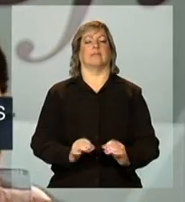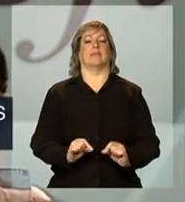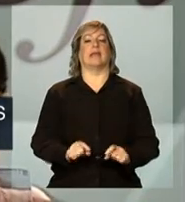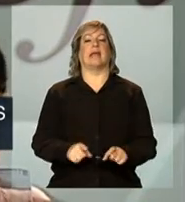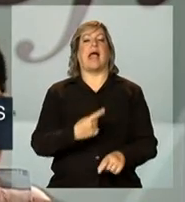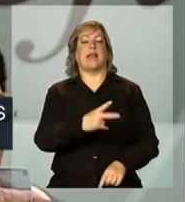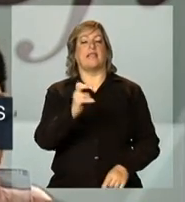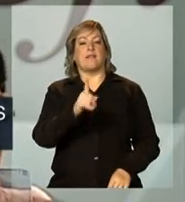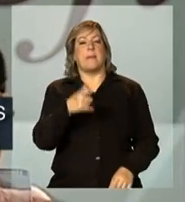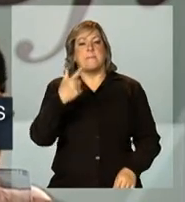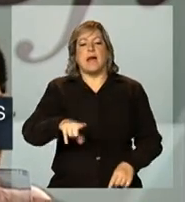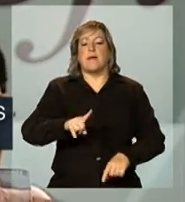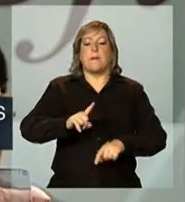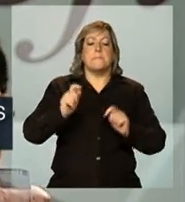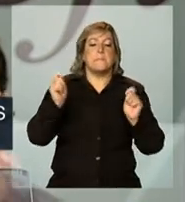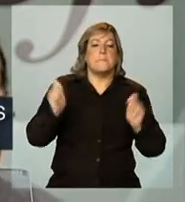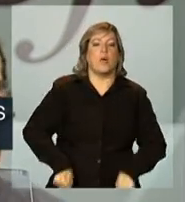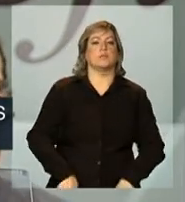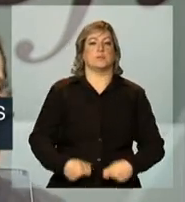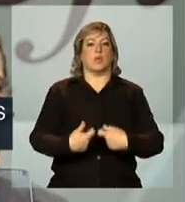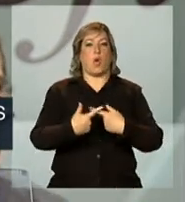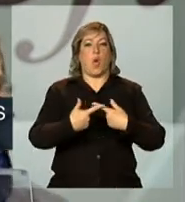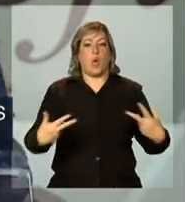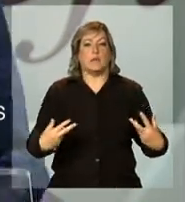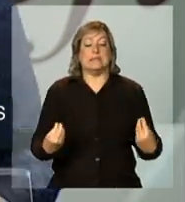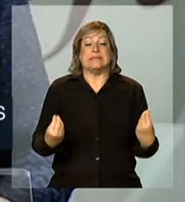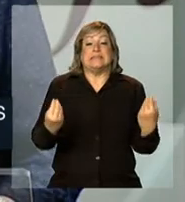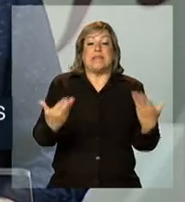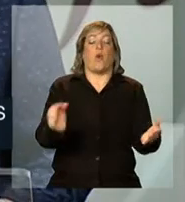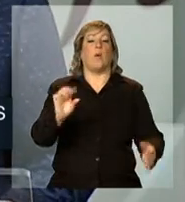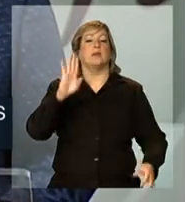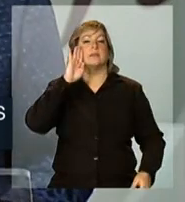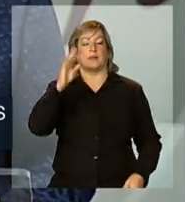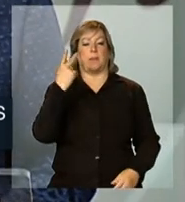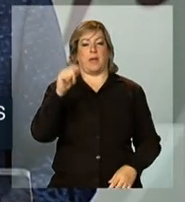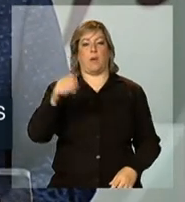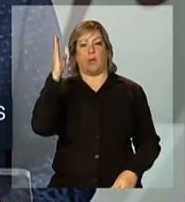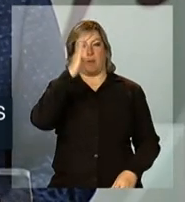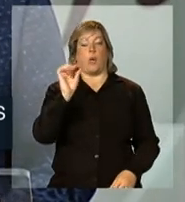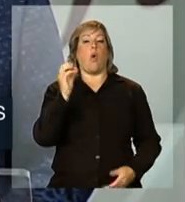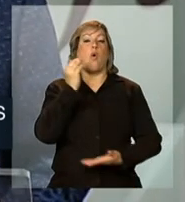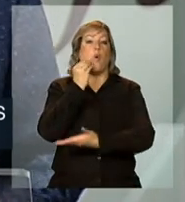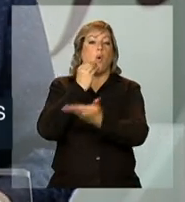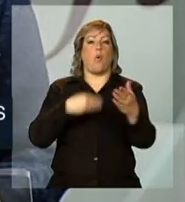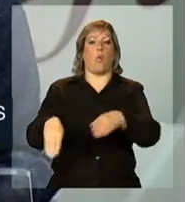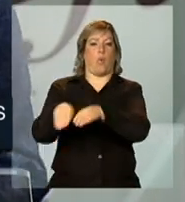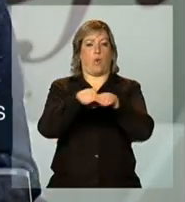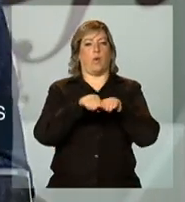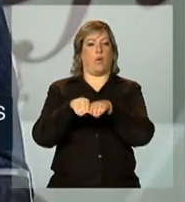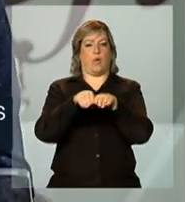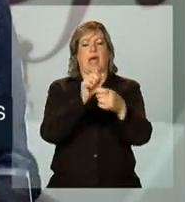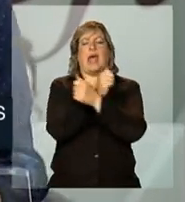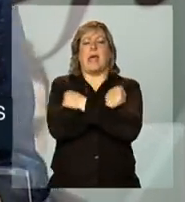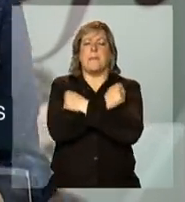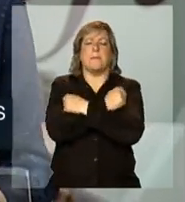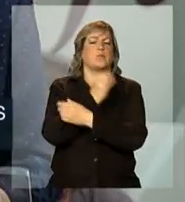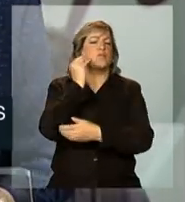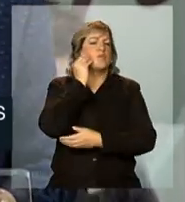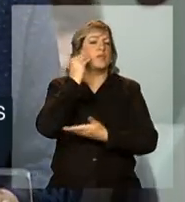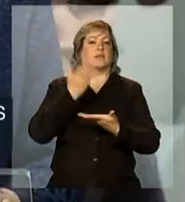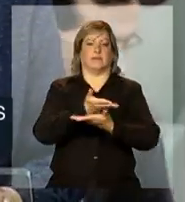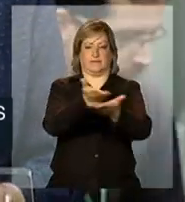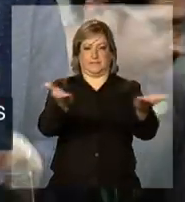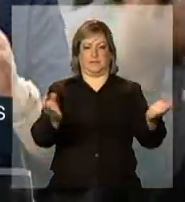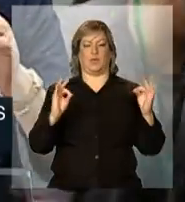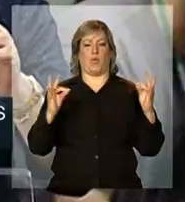instrumentos para viabilizar o que é essencial para o Brasil, oportunidades iguais. Um abraço e um beijo a